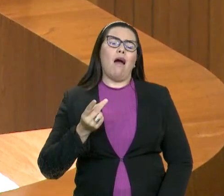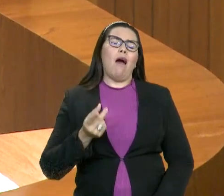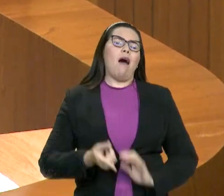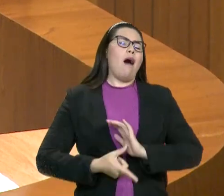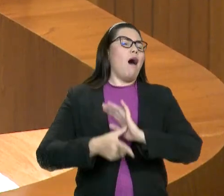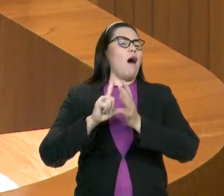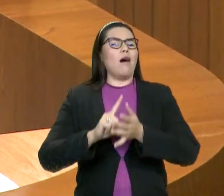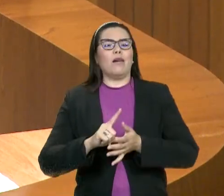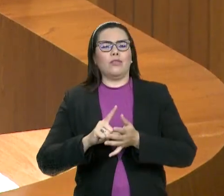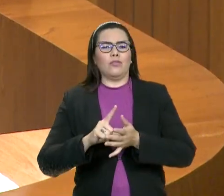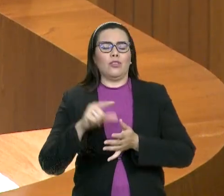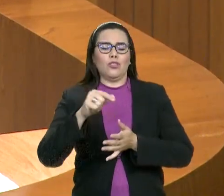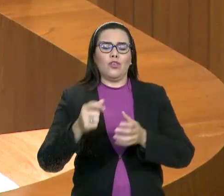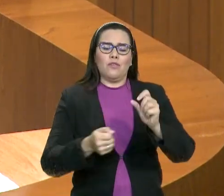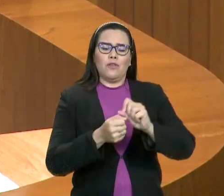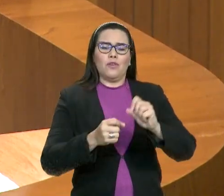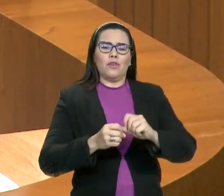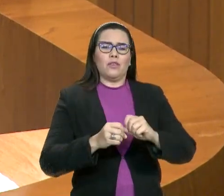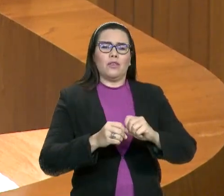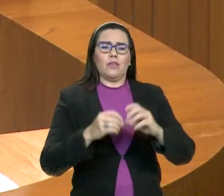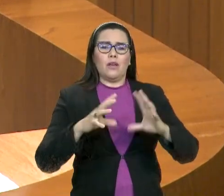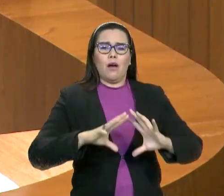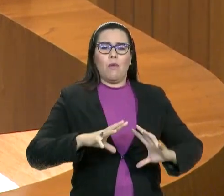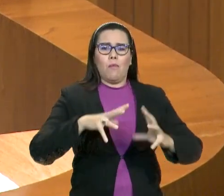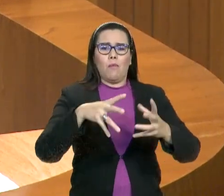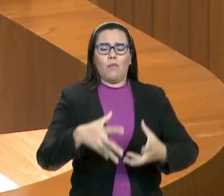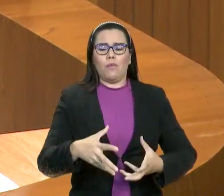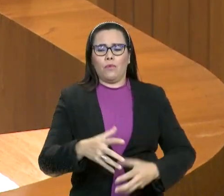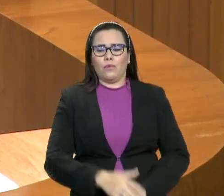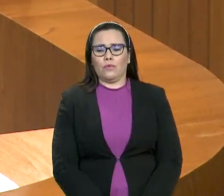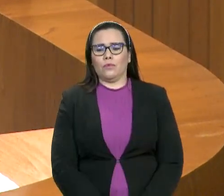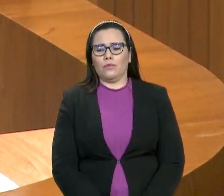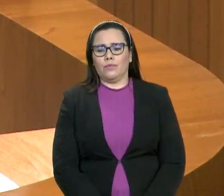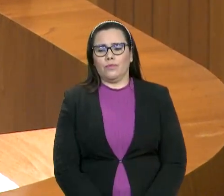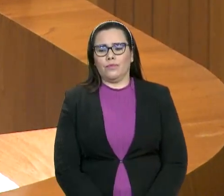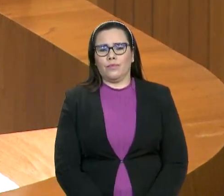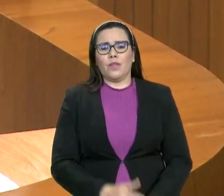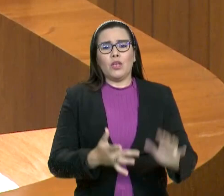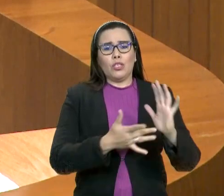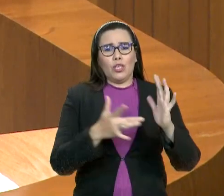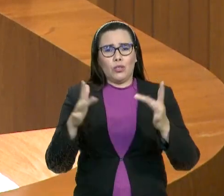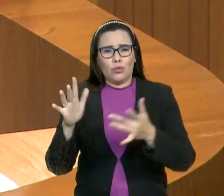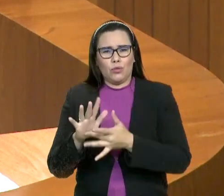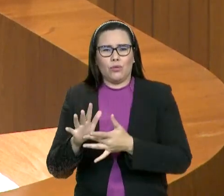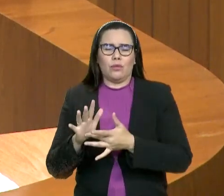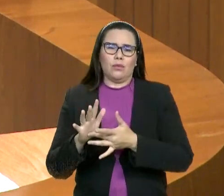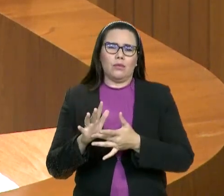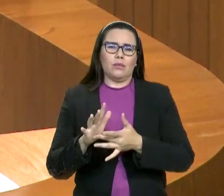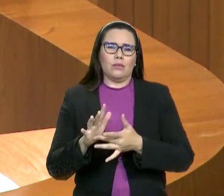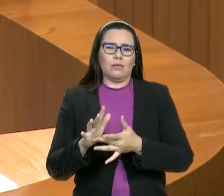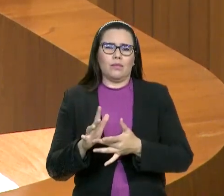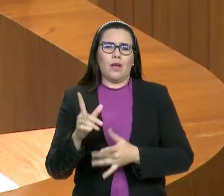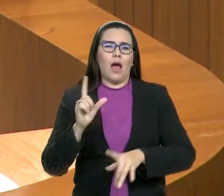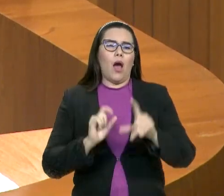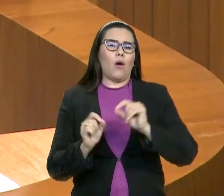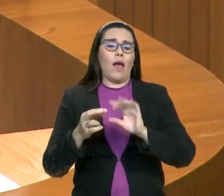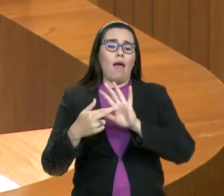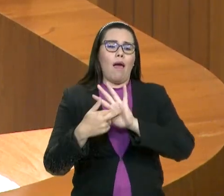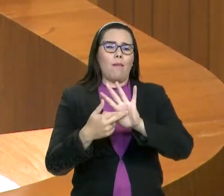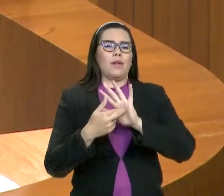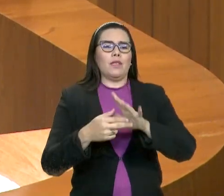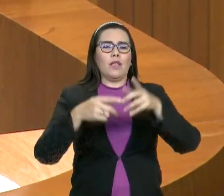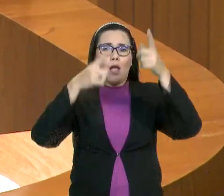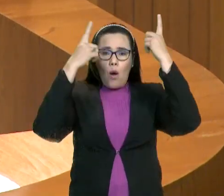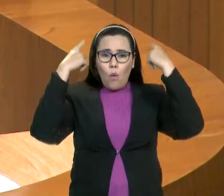Jesus é chamado de cordeiro pelo menos 27 vezes. 27 vezes